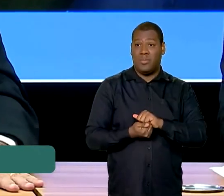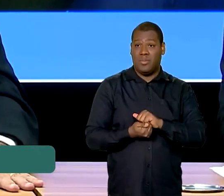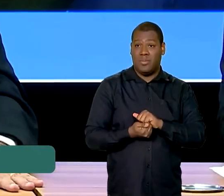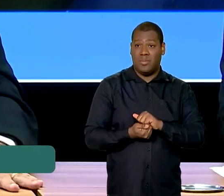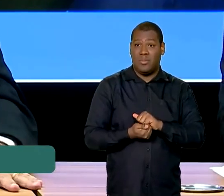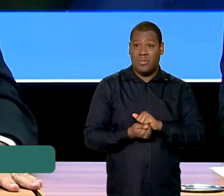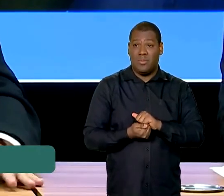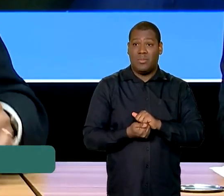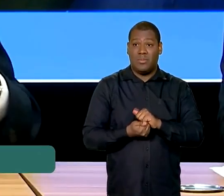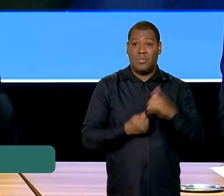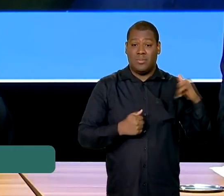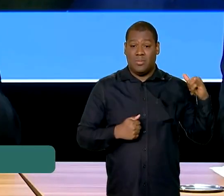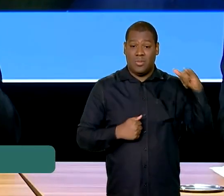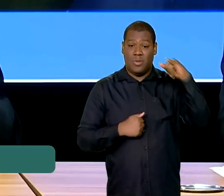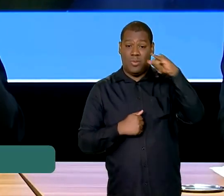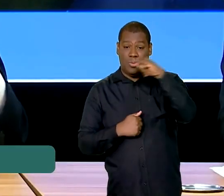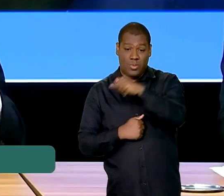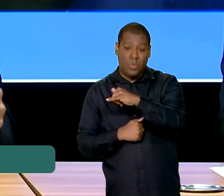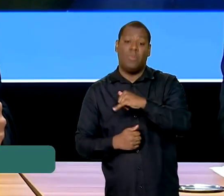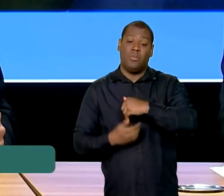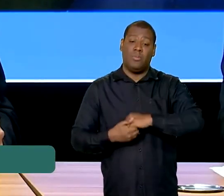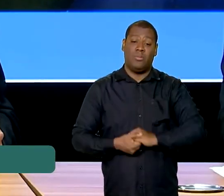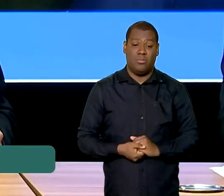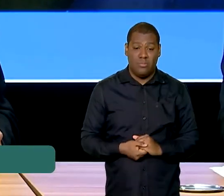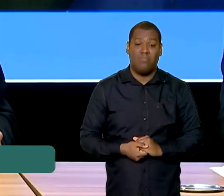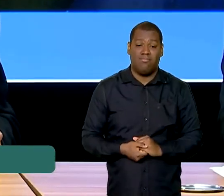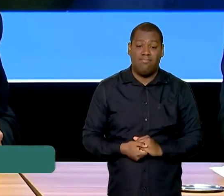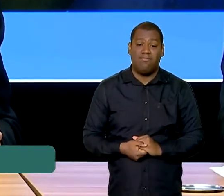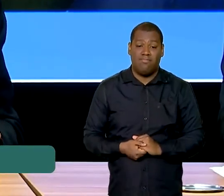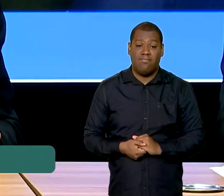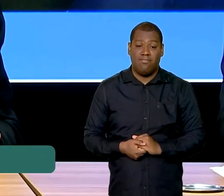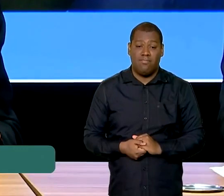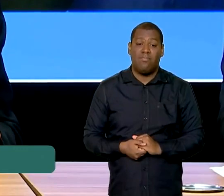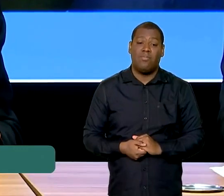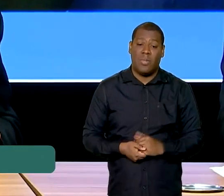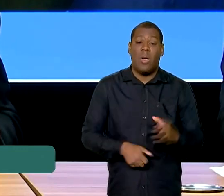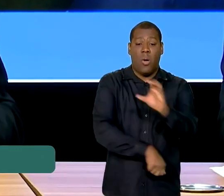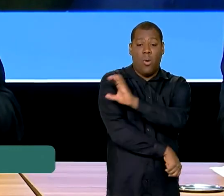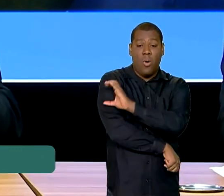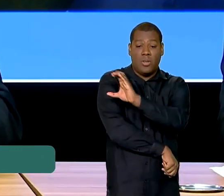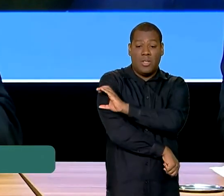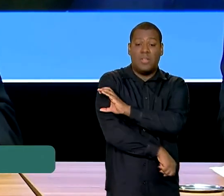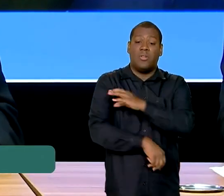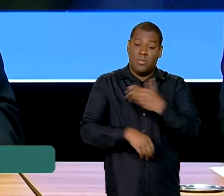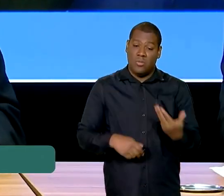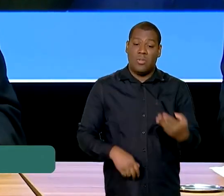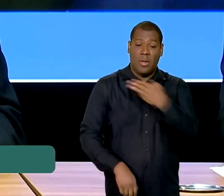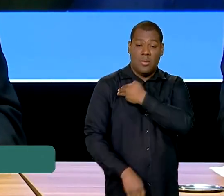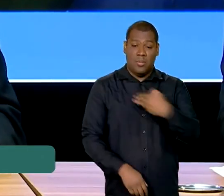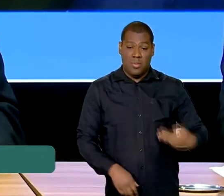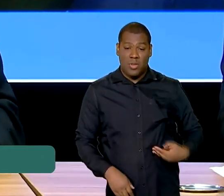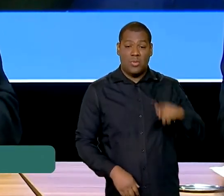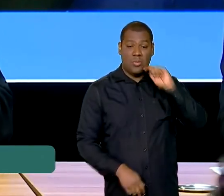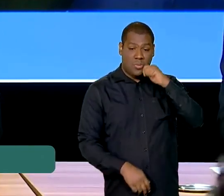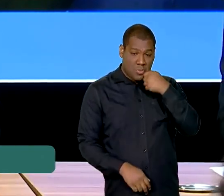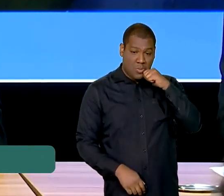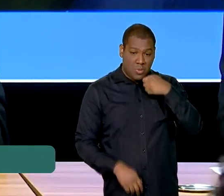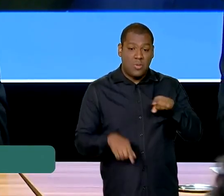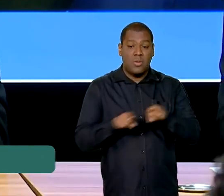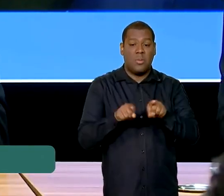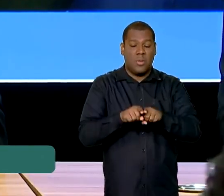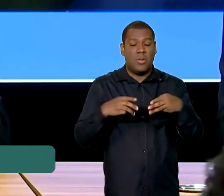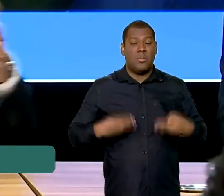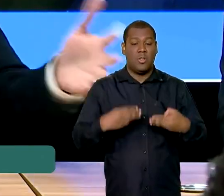que a gente conseguir prover. Enfim, é ressaltar esse movimento que está sendo coordenado pelo ministro Silvio Costa Filho, o Ministério de Portos e